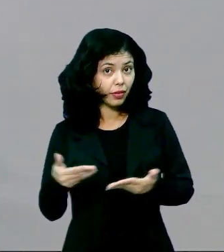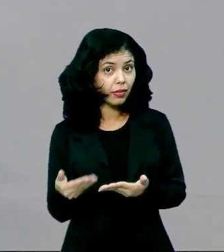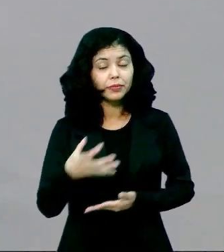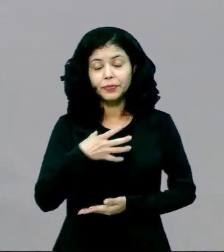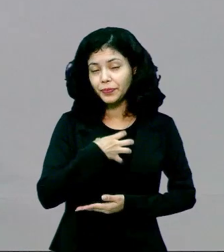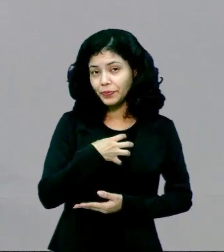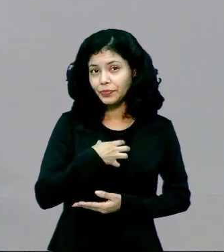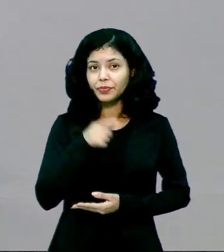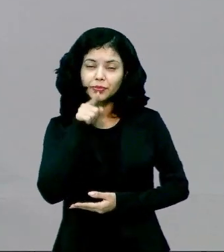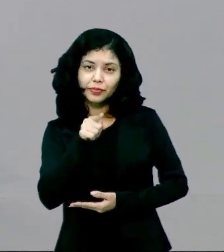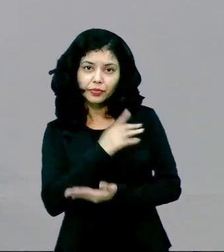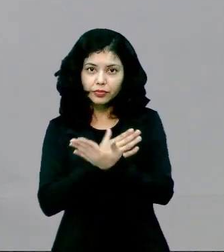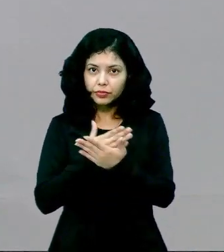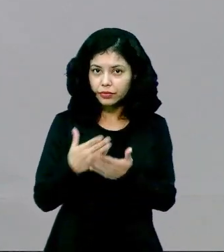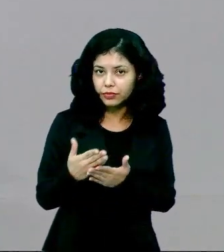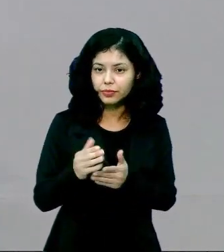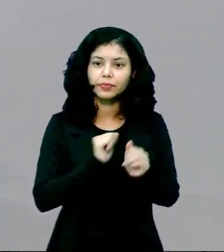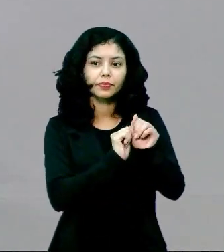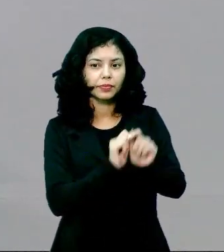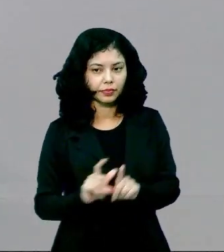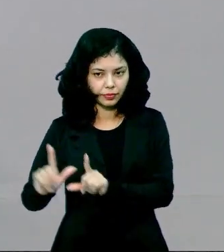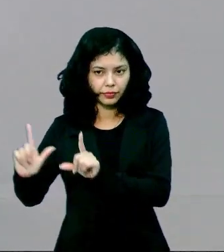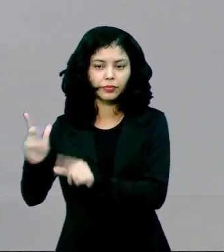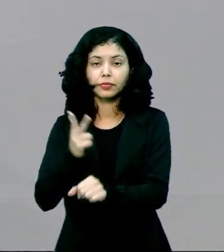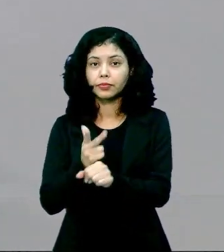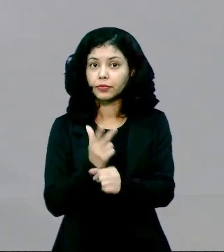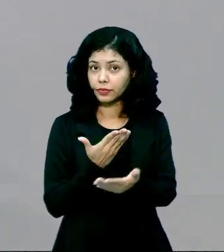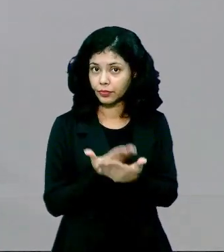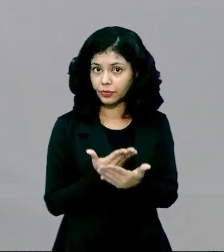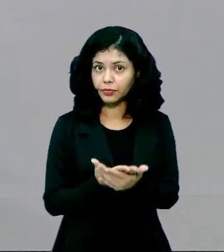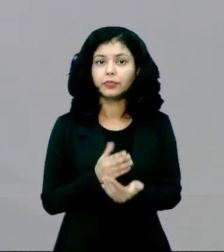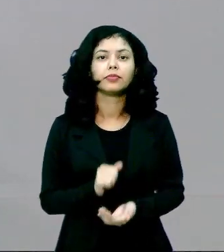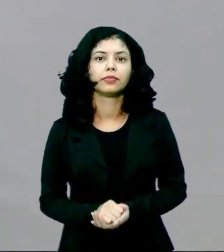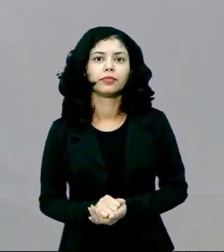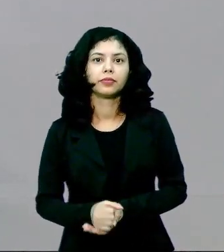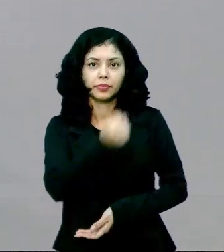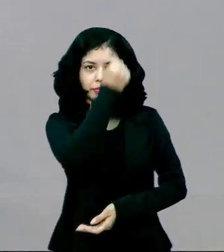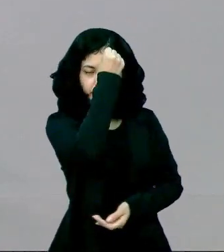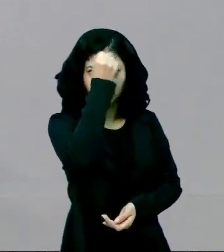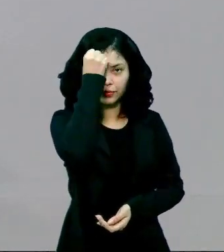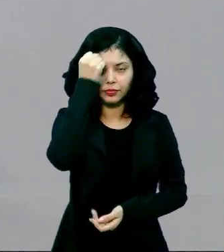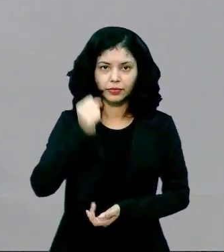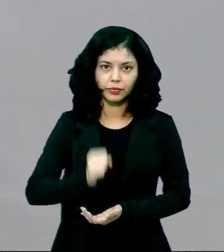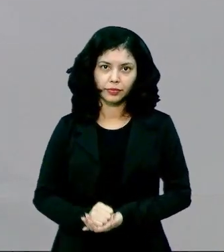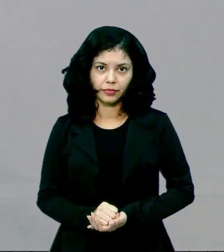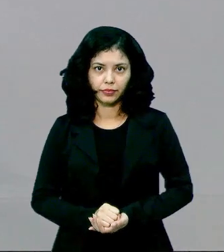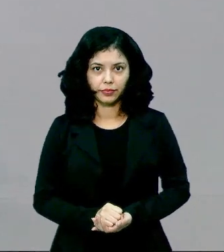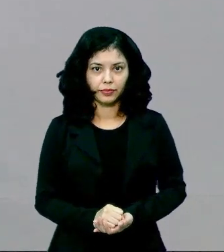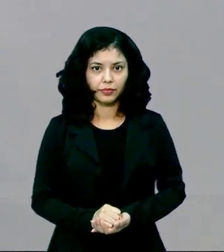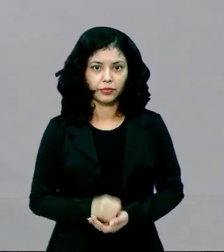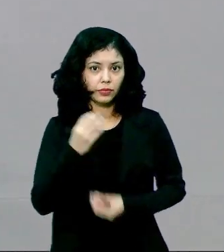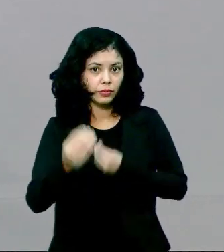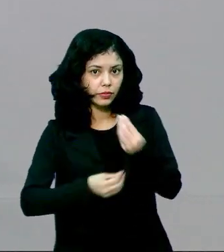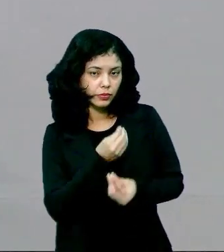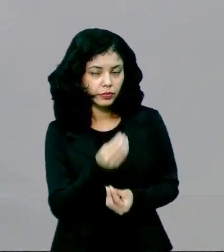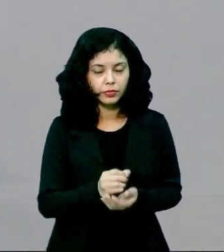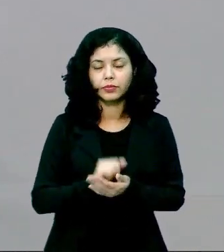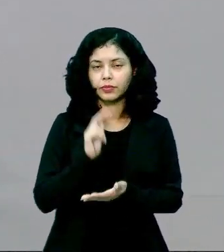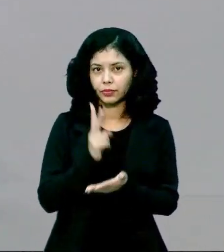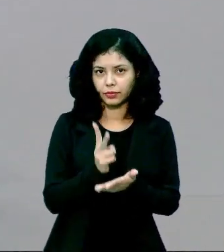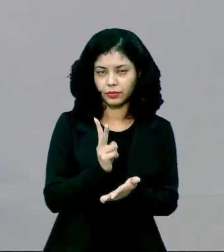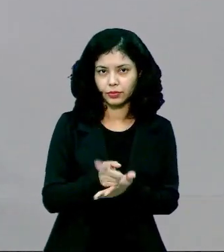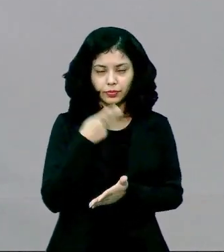deste momento você começa a acompanhar a videoaula de Sociologia. Conforme eu sempre